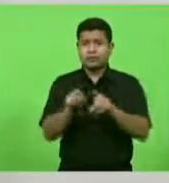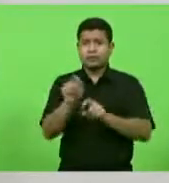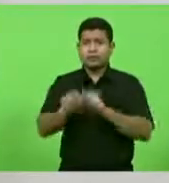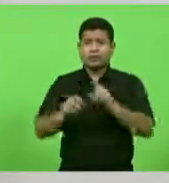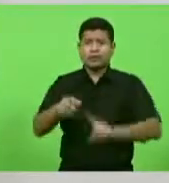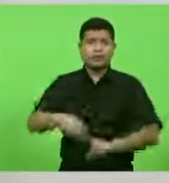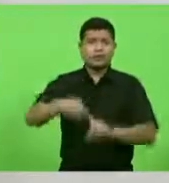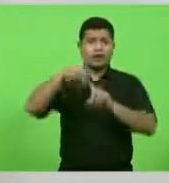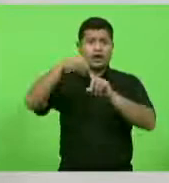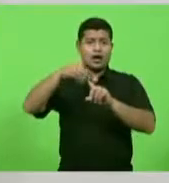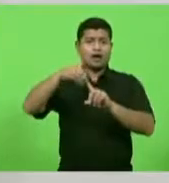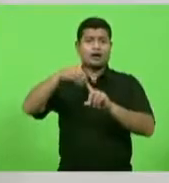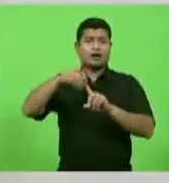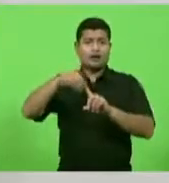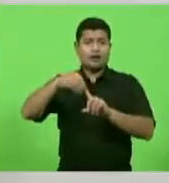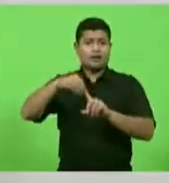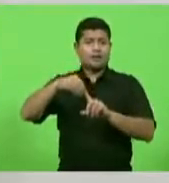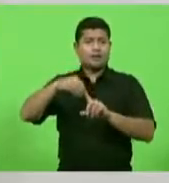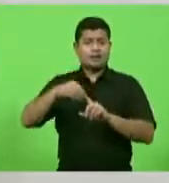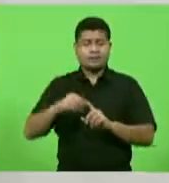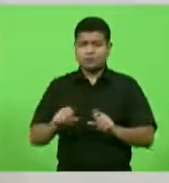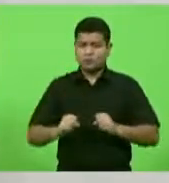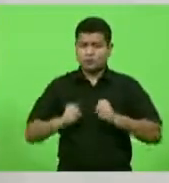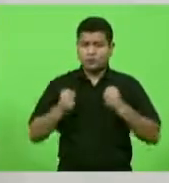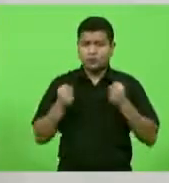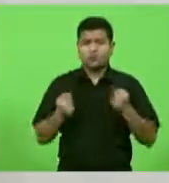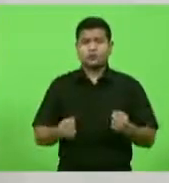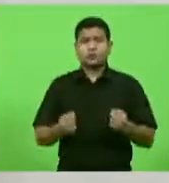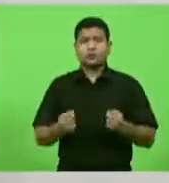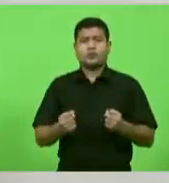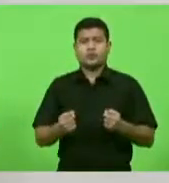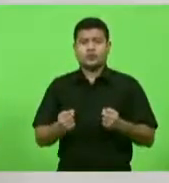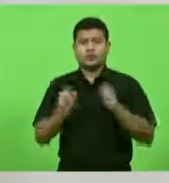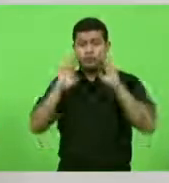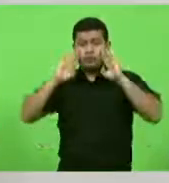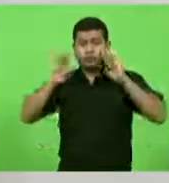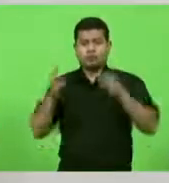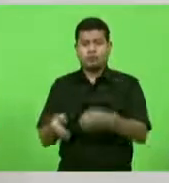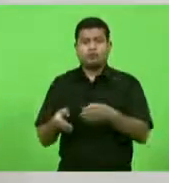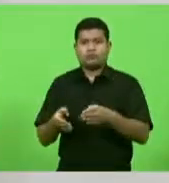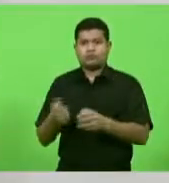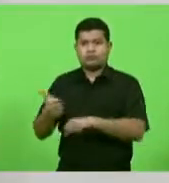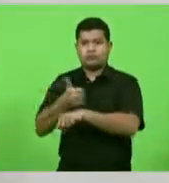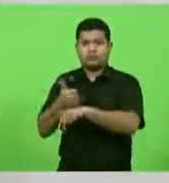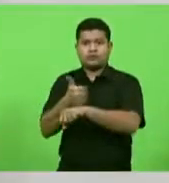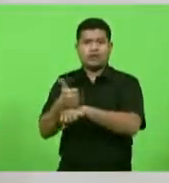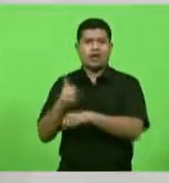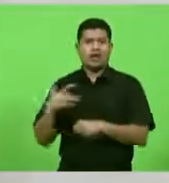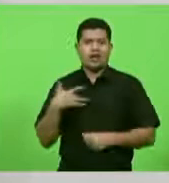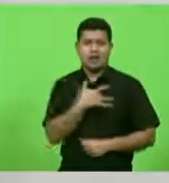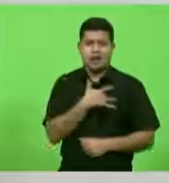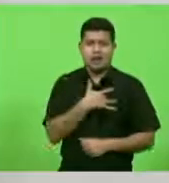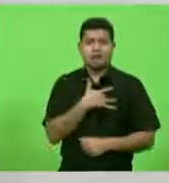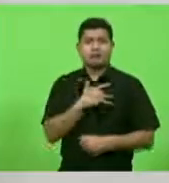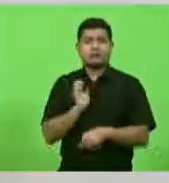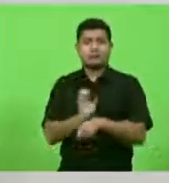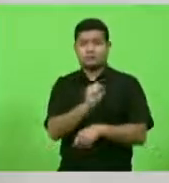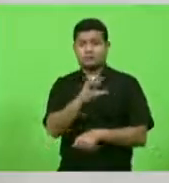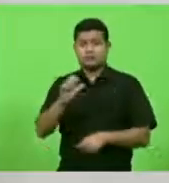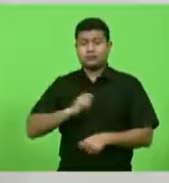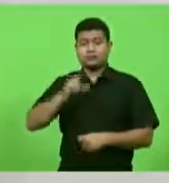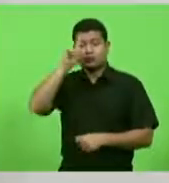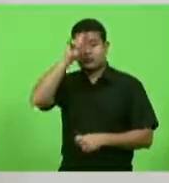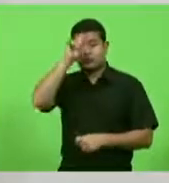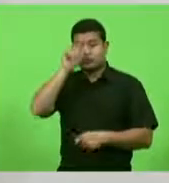o empenho e a dedicação dos profissionais da saúde do Estado de Santa Catarina e dos hospitais